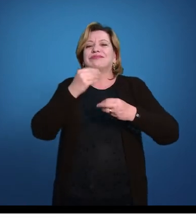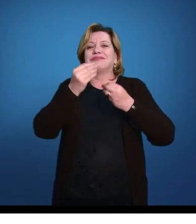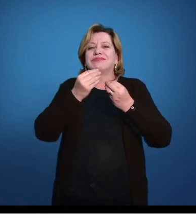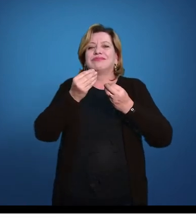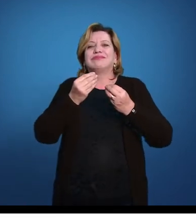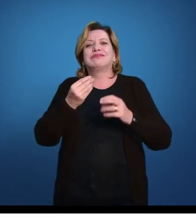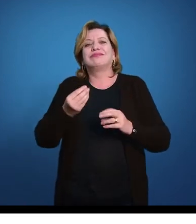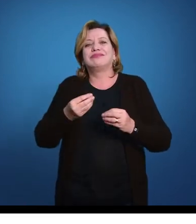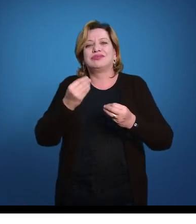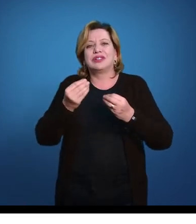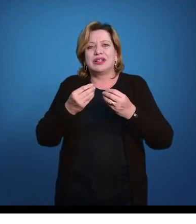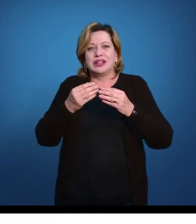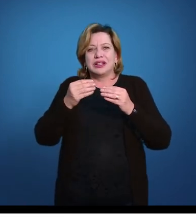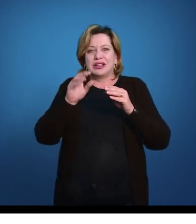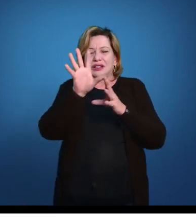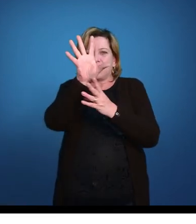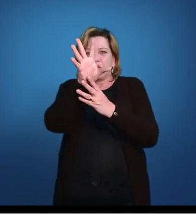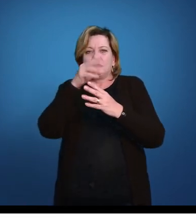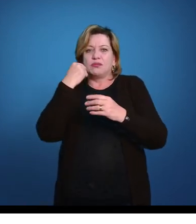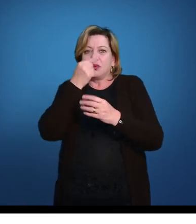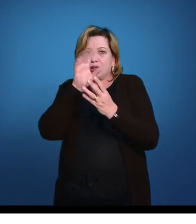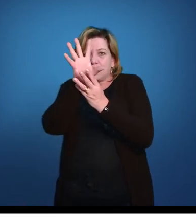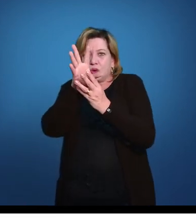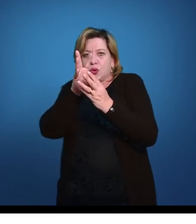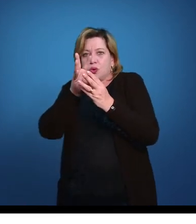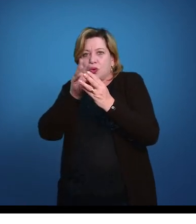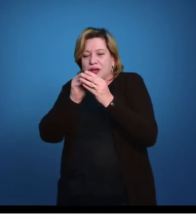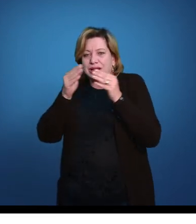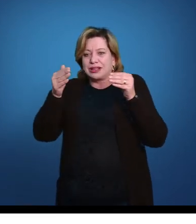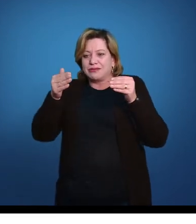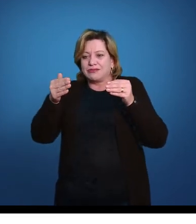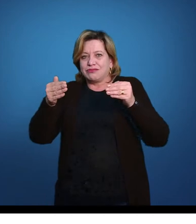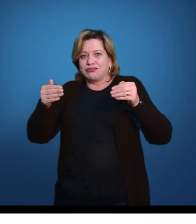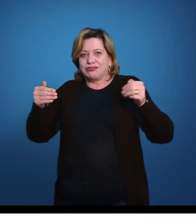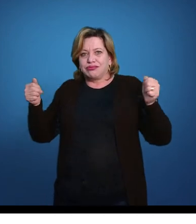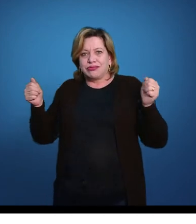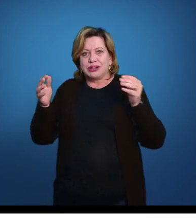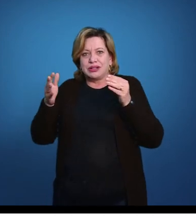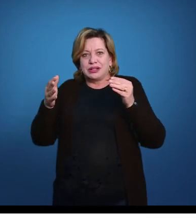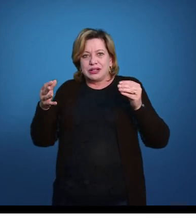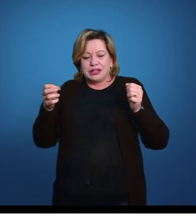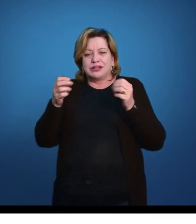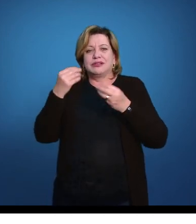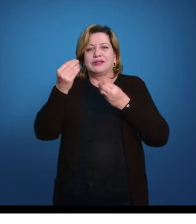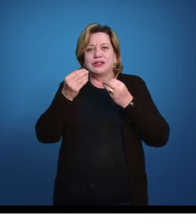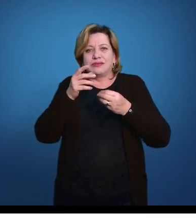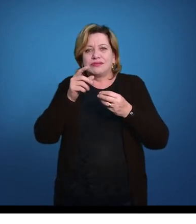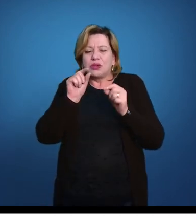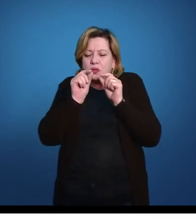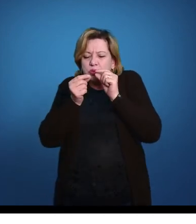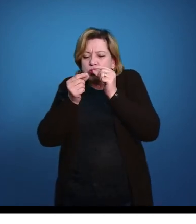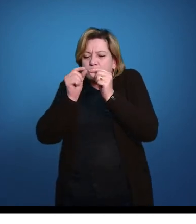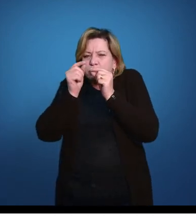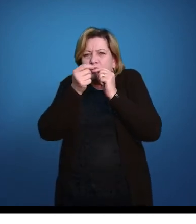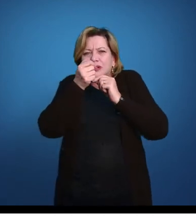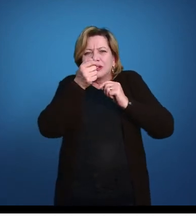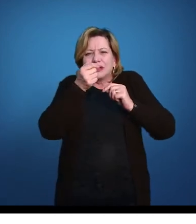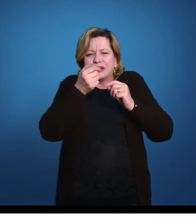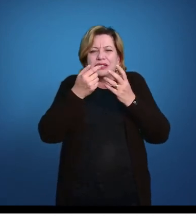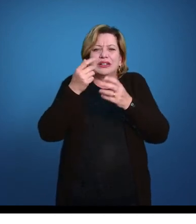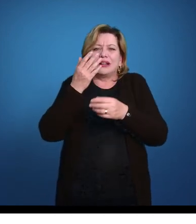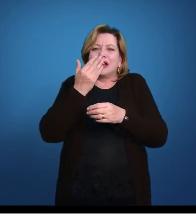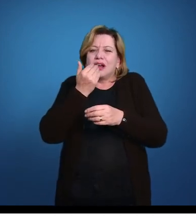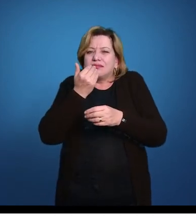nisso, nessas fendas vão se aprisionando partículas, né? Essa é a estrutura ancestral. Vão se aprisionando partículas alimentares e esse animal